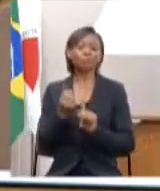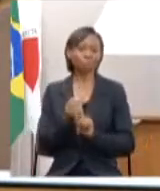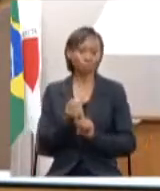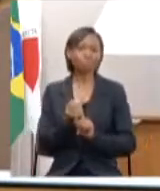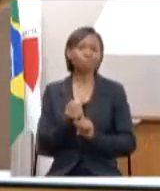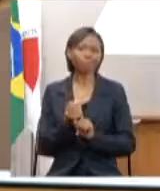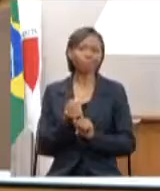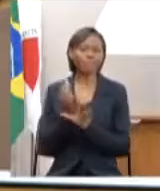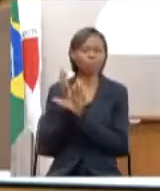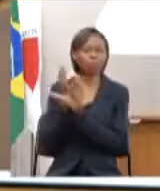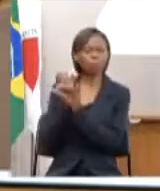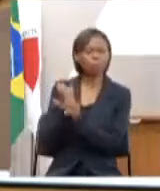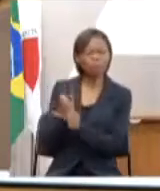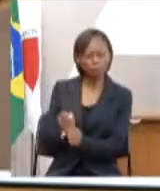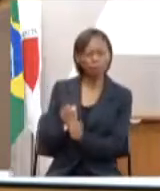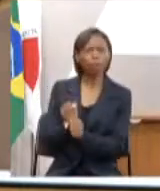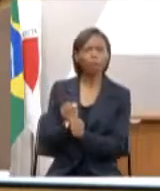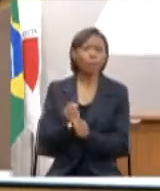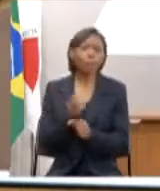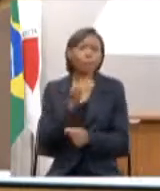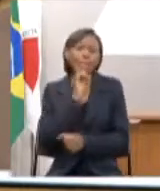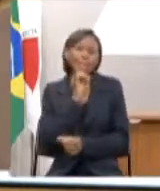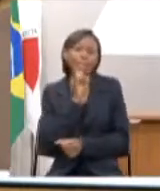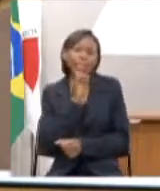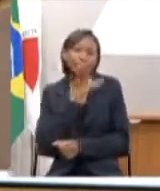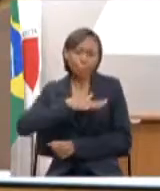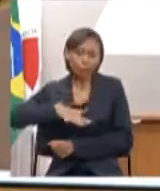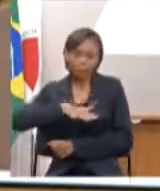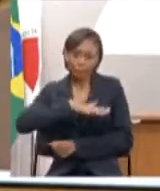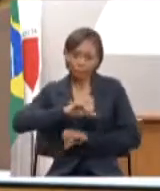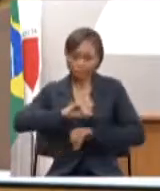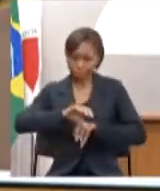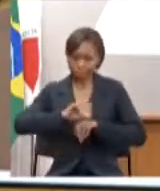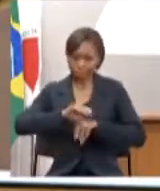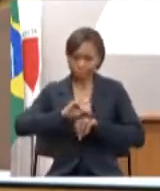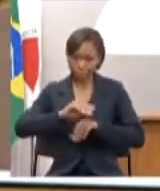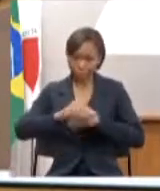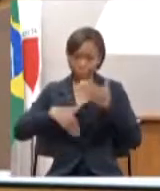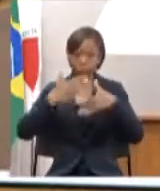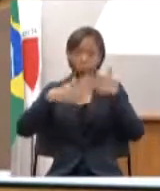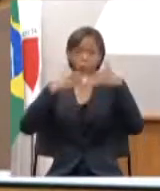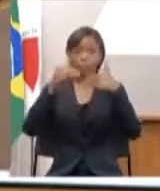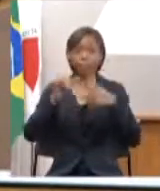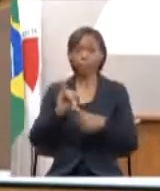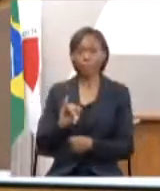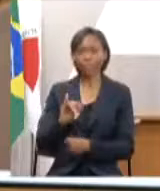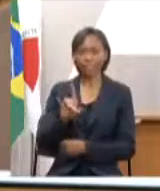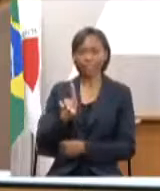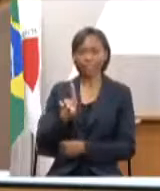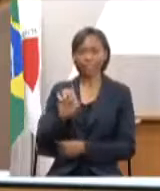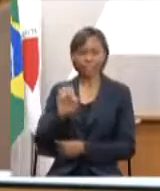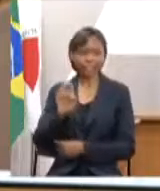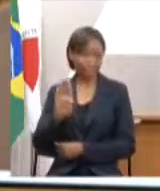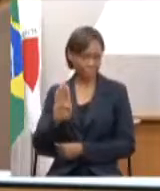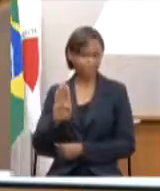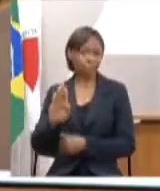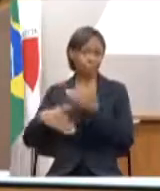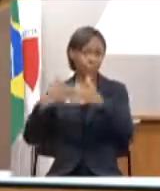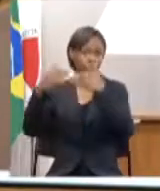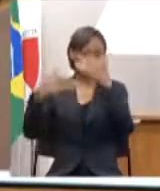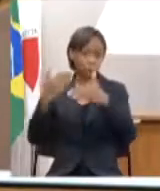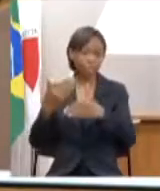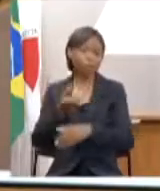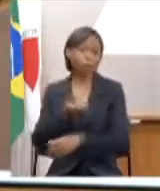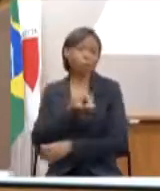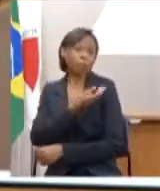indicadores finalísticos e aí, na educação, a gente vê, por exemplo, os avanços que a gente teve no IDEB, tanto no IDEB do ensino médio